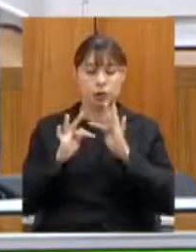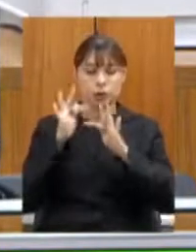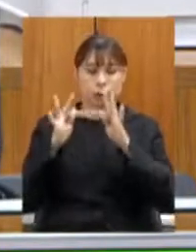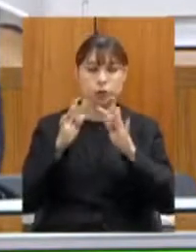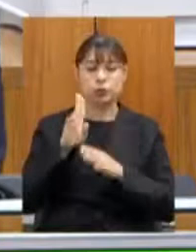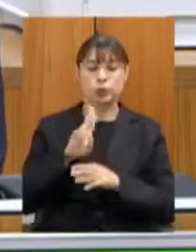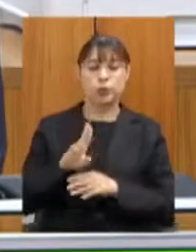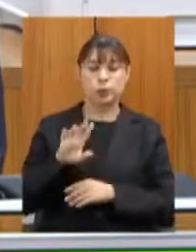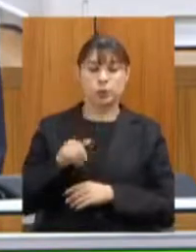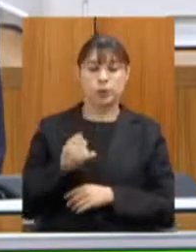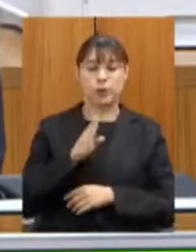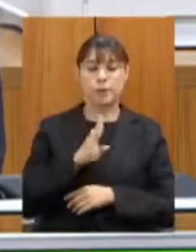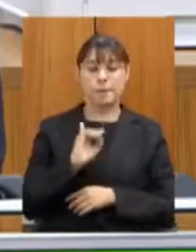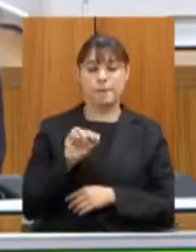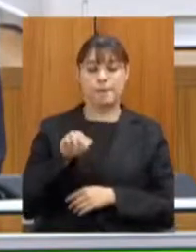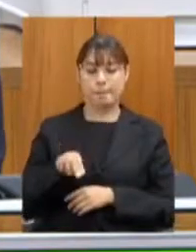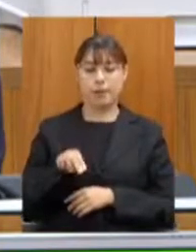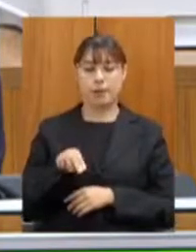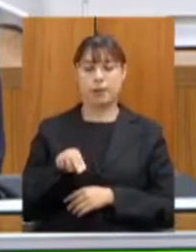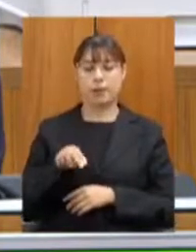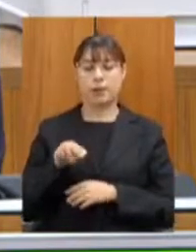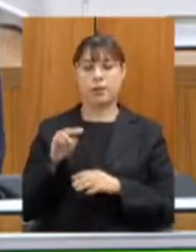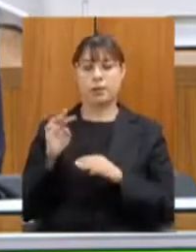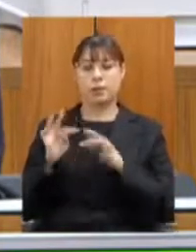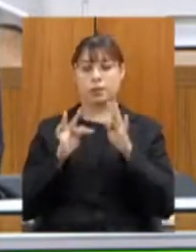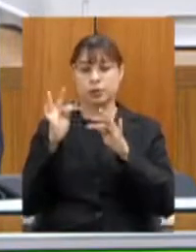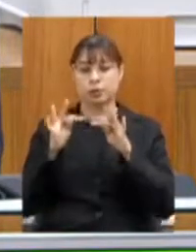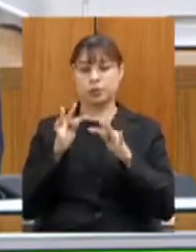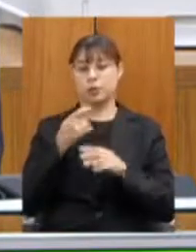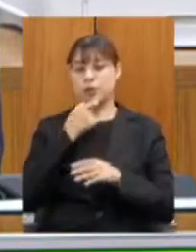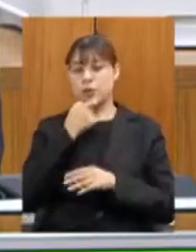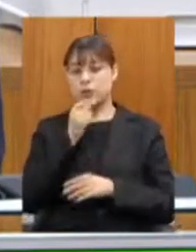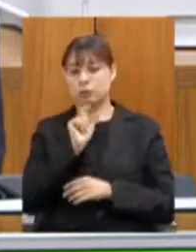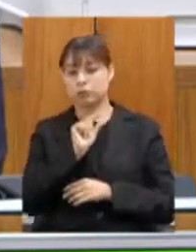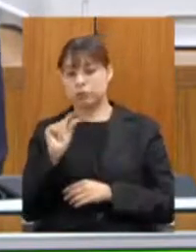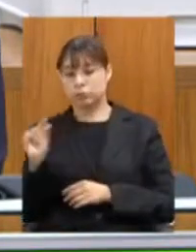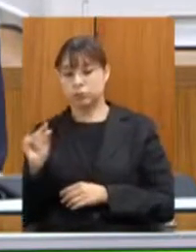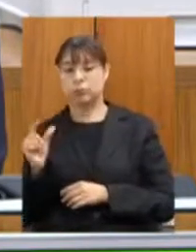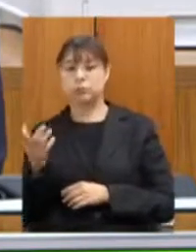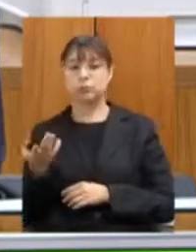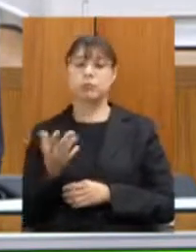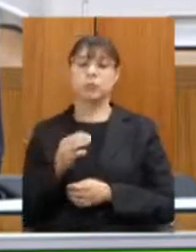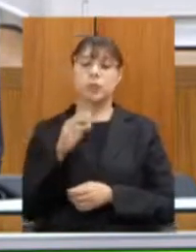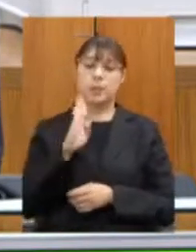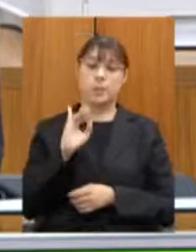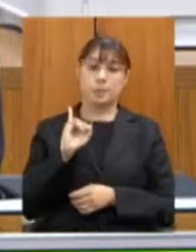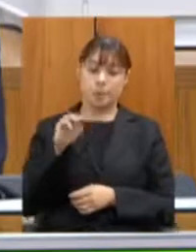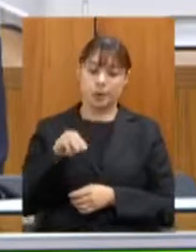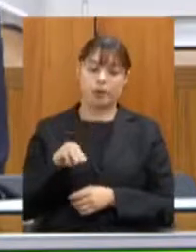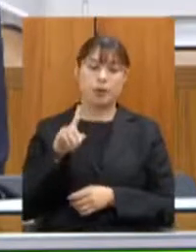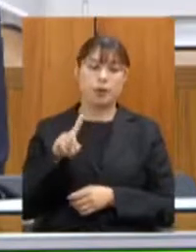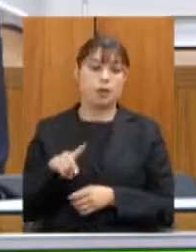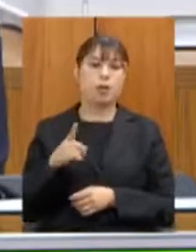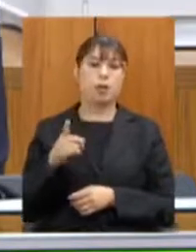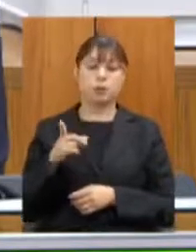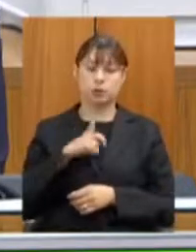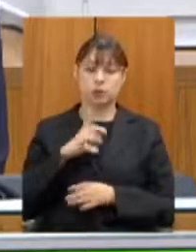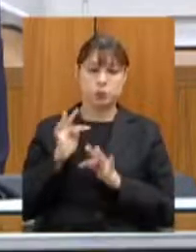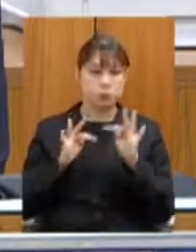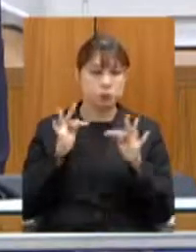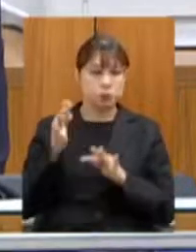BIM que é Building Integrated Model que é o que há de mais moderno do ponto de vista